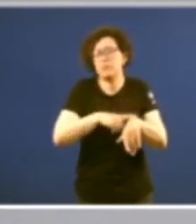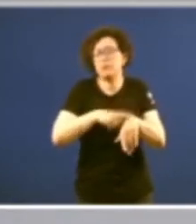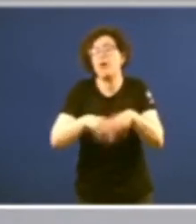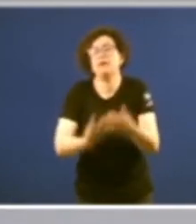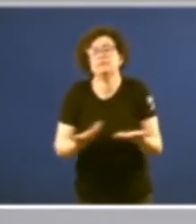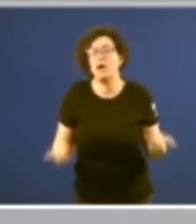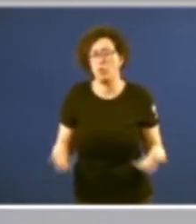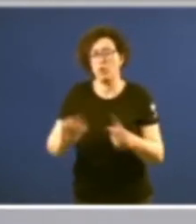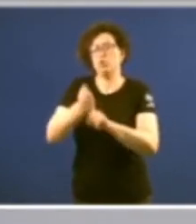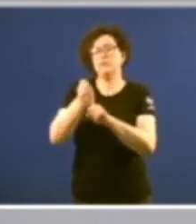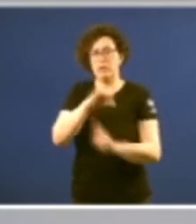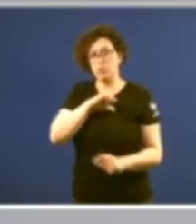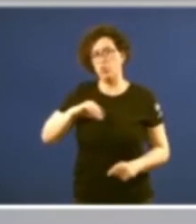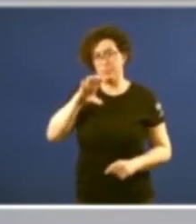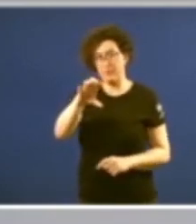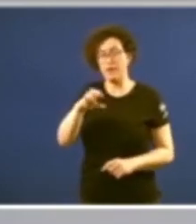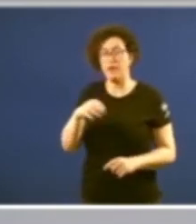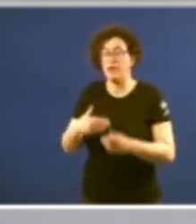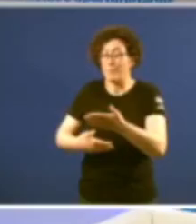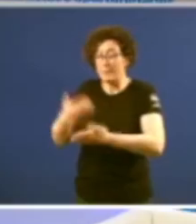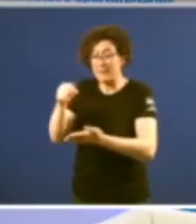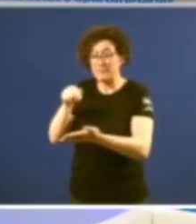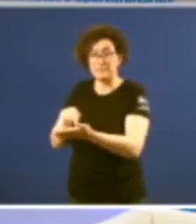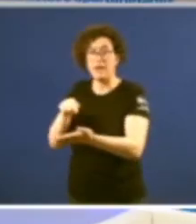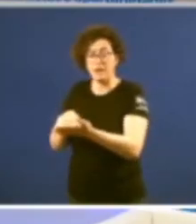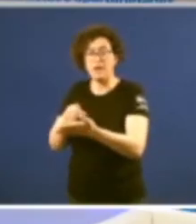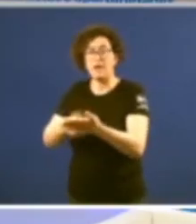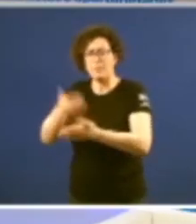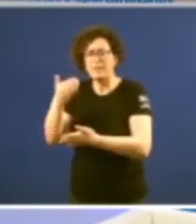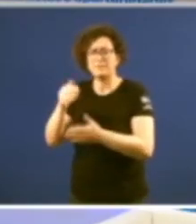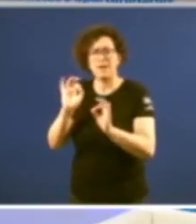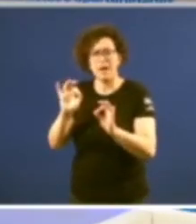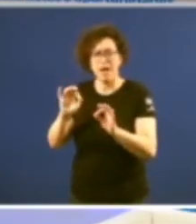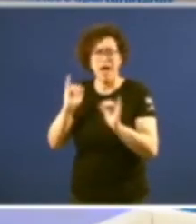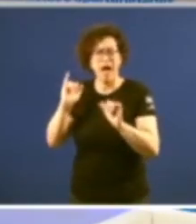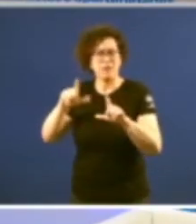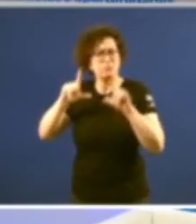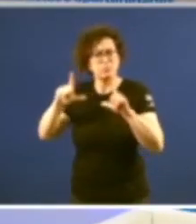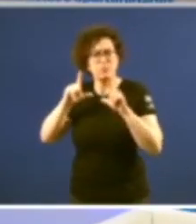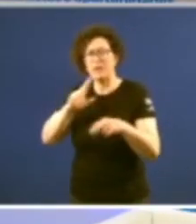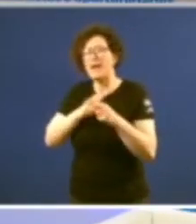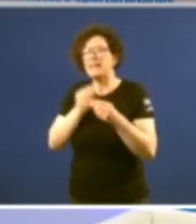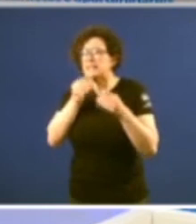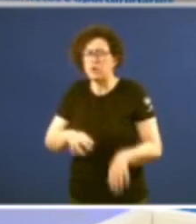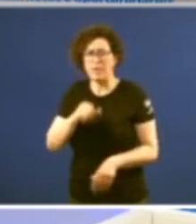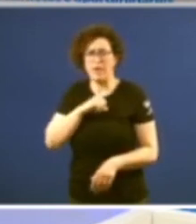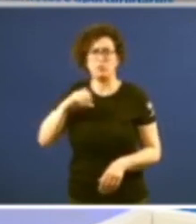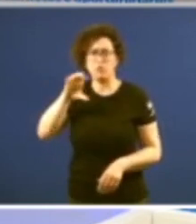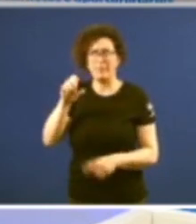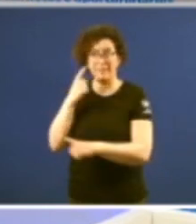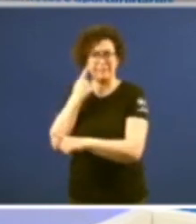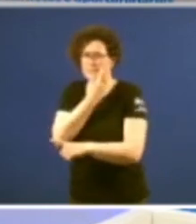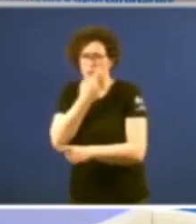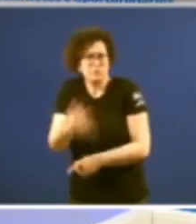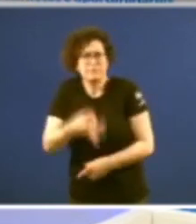disfrutamos A prensa é unha presenza constante na historia do autonomismo sempre como testemunha